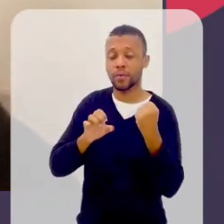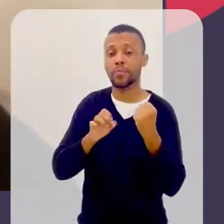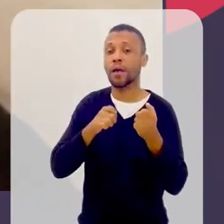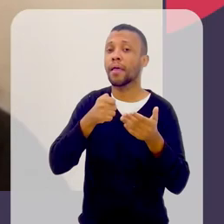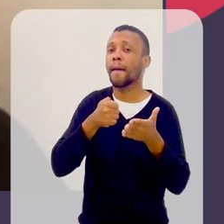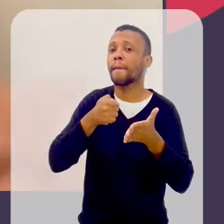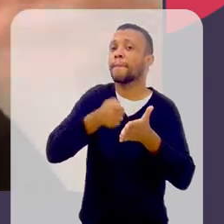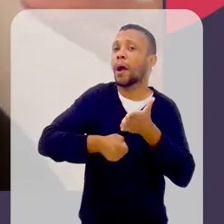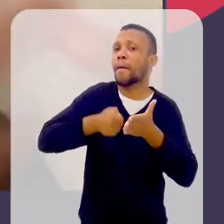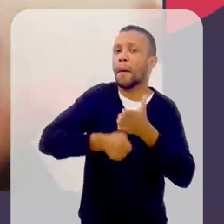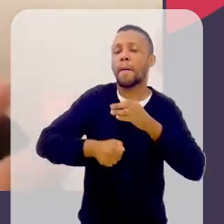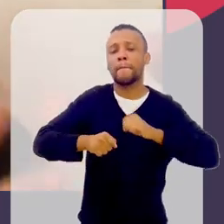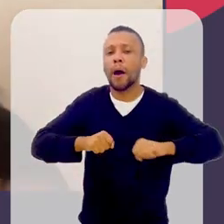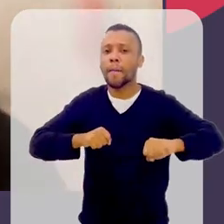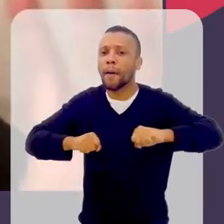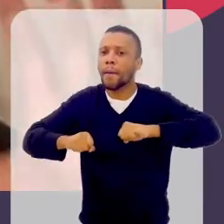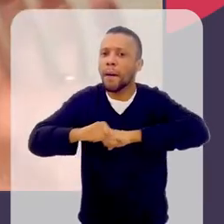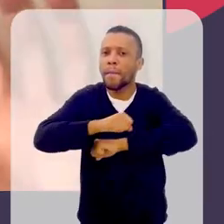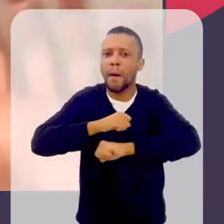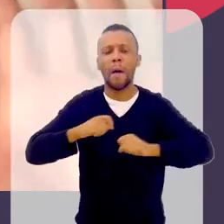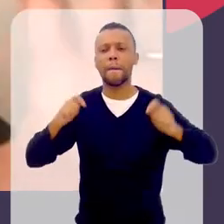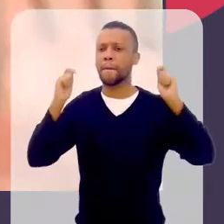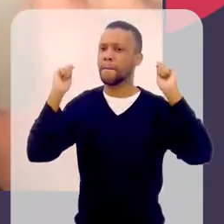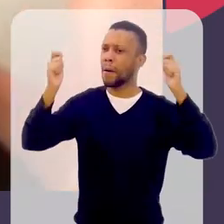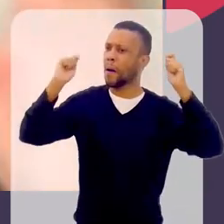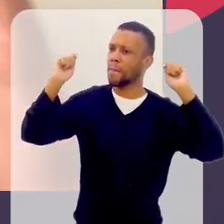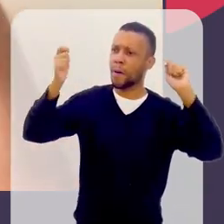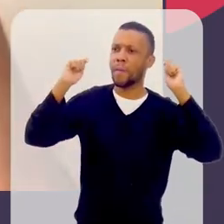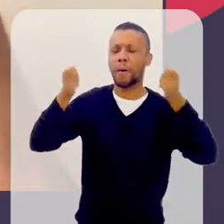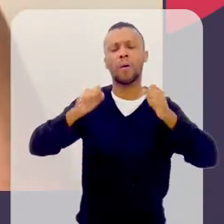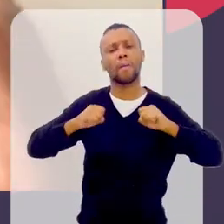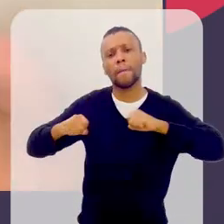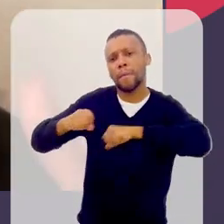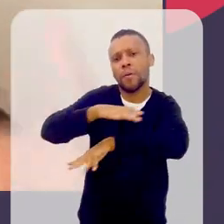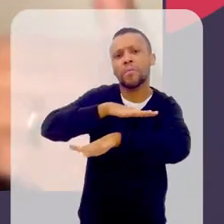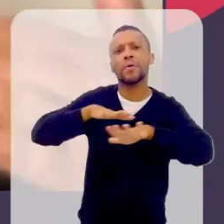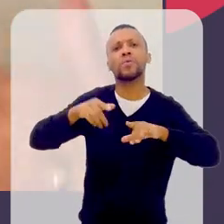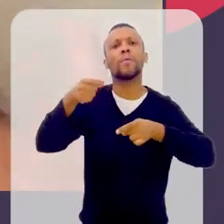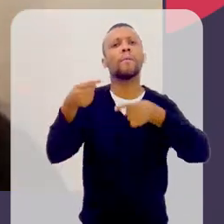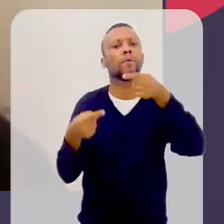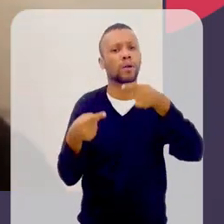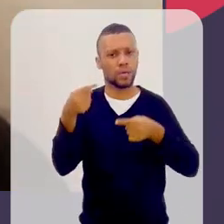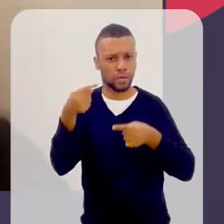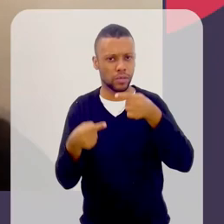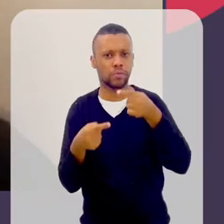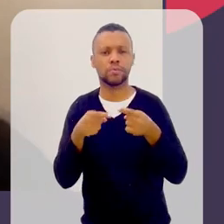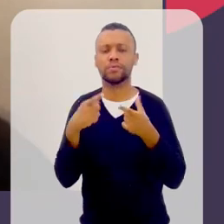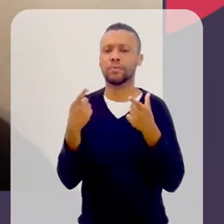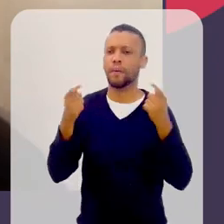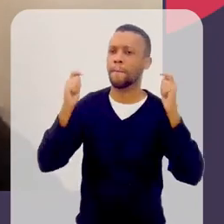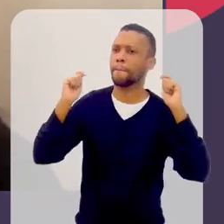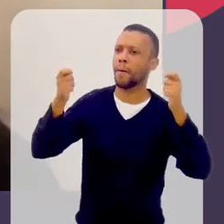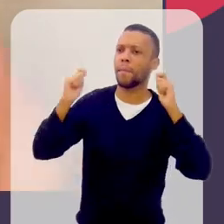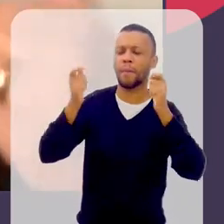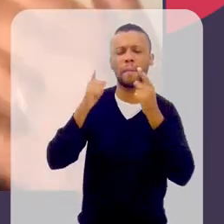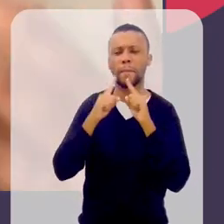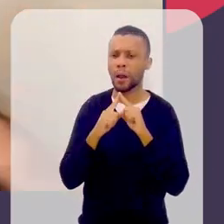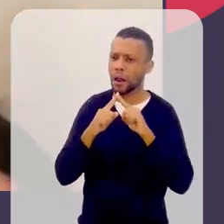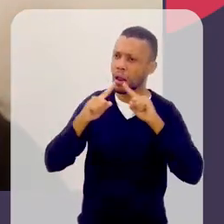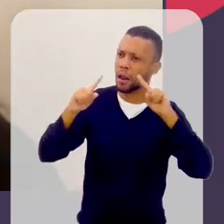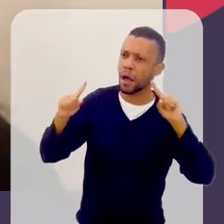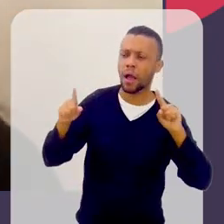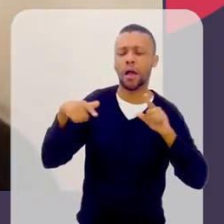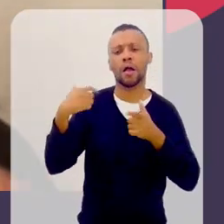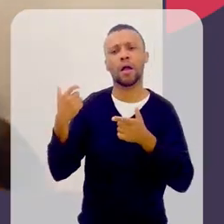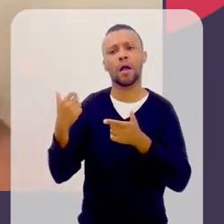Que vão para a rua como um movimento político, né? E para as ruas para reclamar o